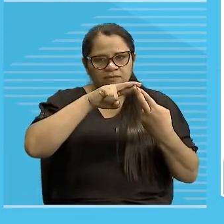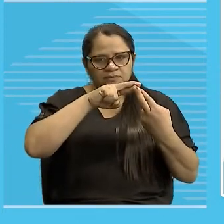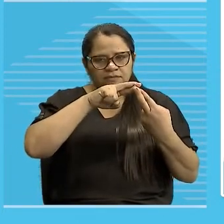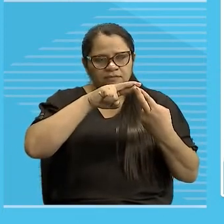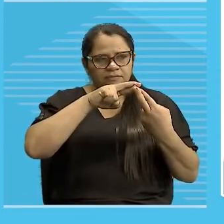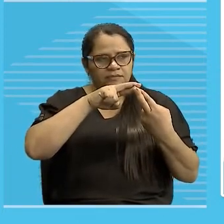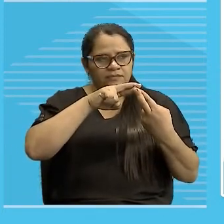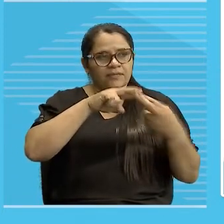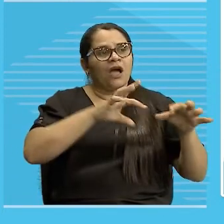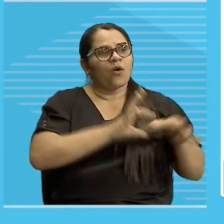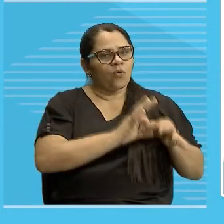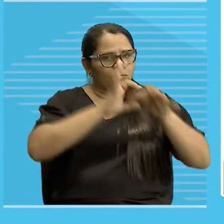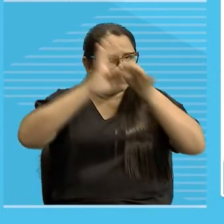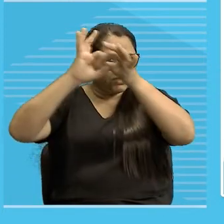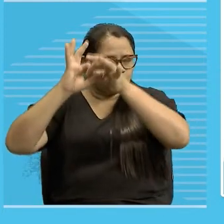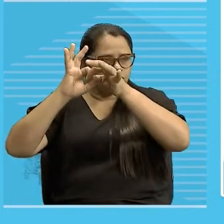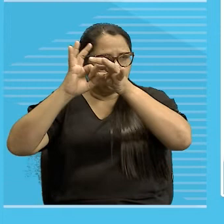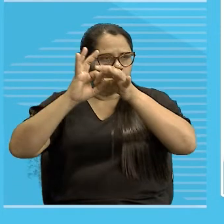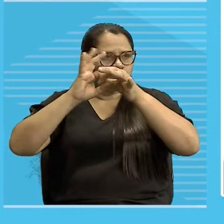ao contexto.